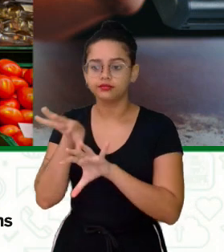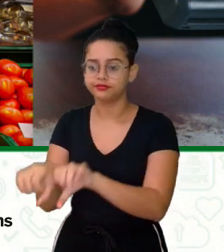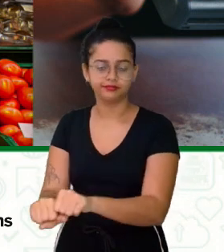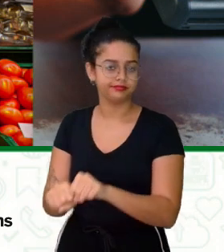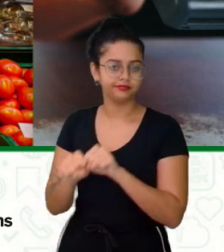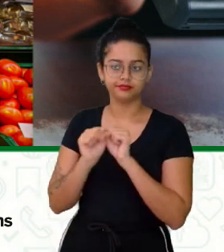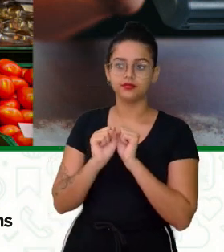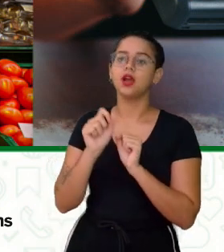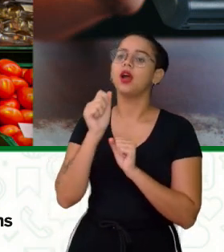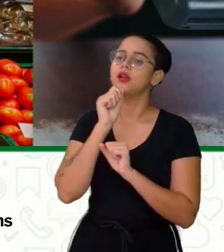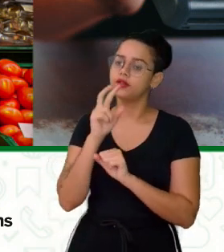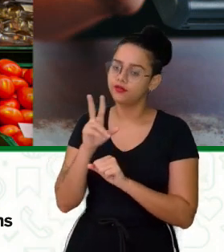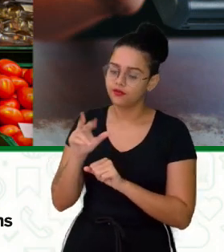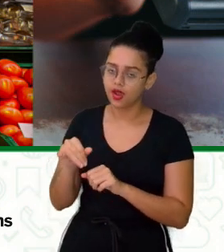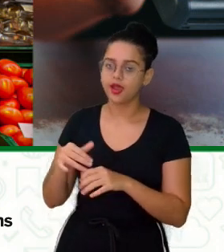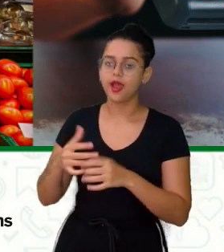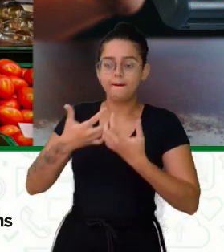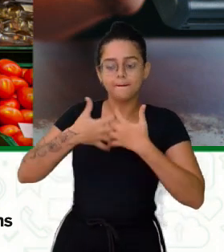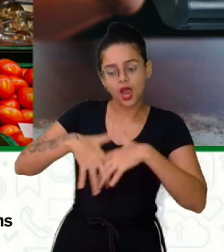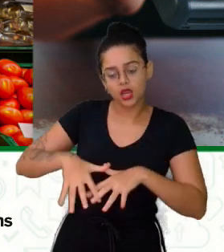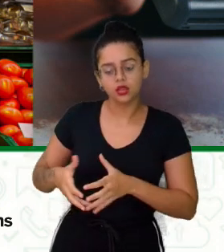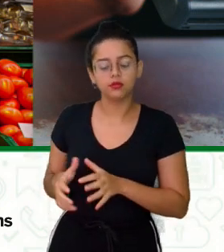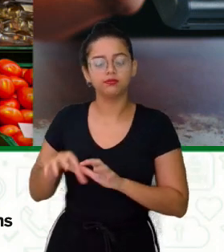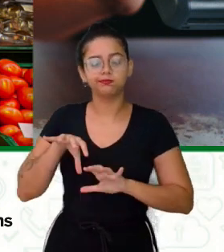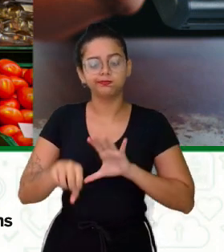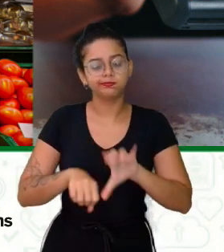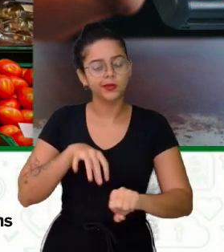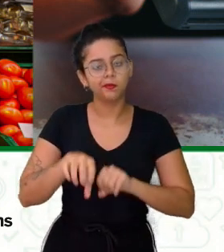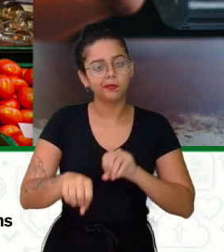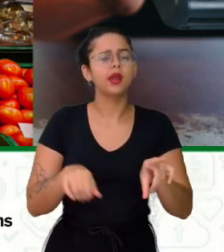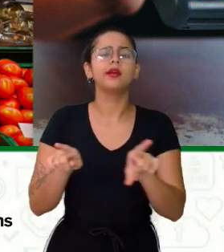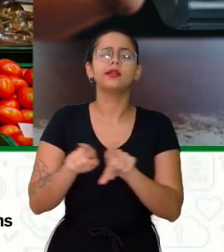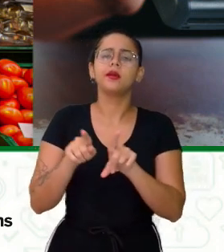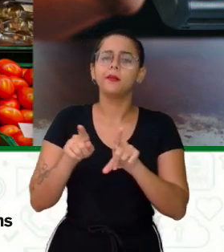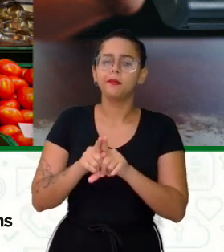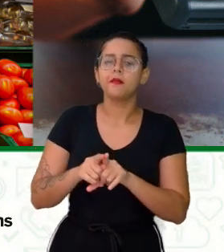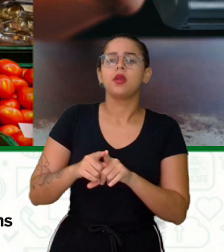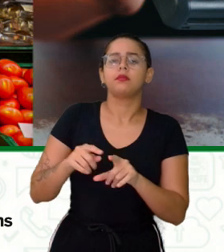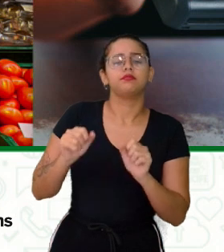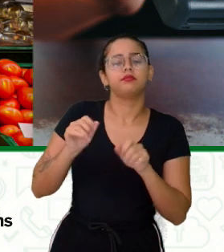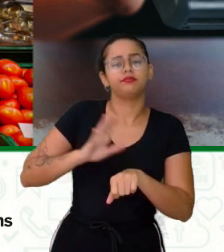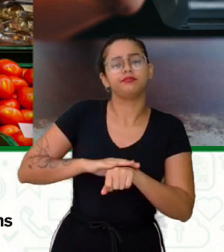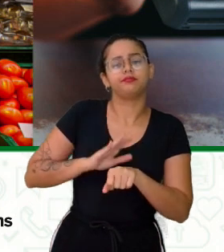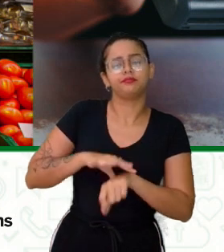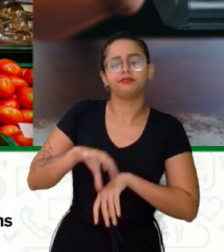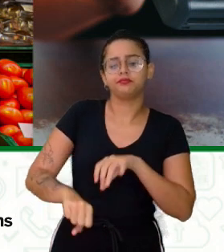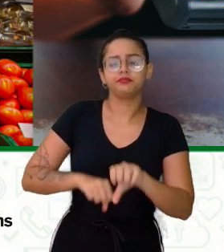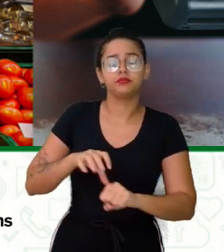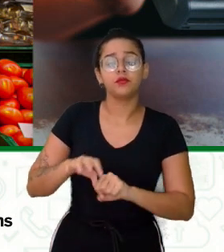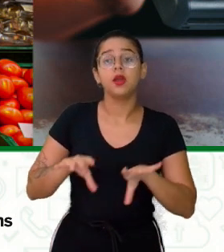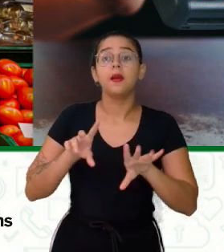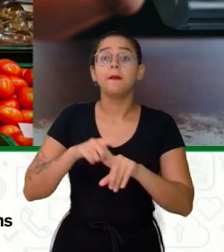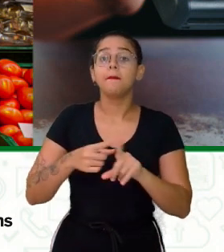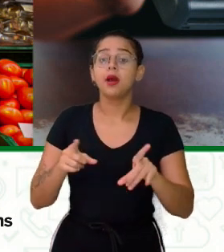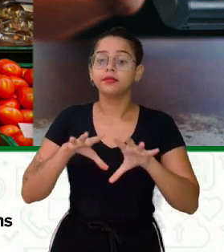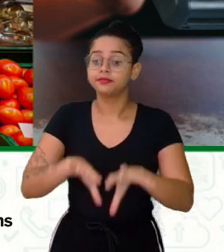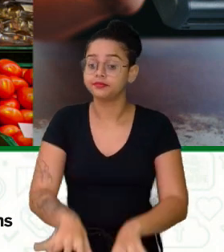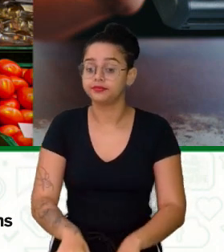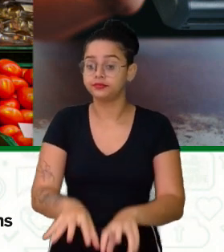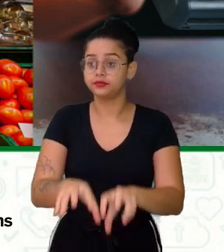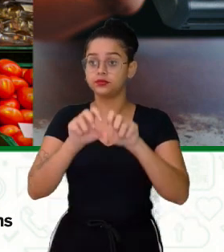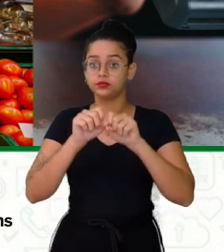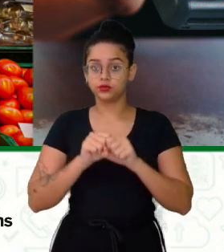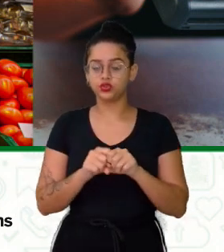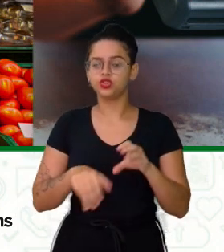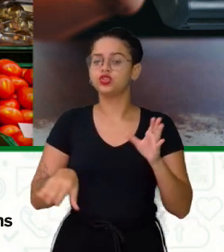passar ali a colheitadeira Pode ser também profissionais Fazendo serviço manual Mas esse processo de extração Vai chegar na